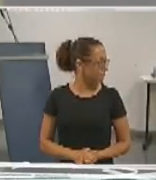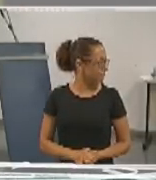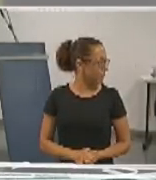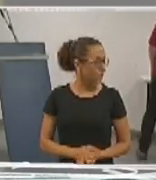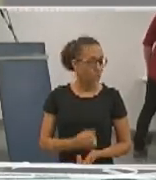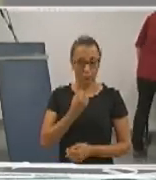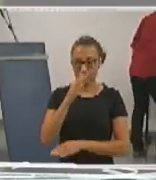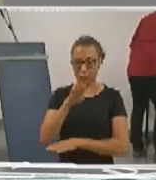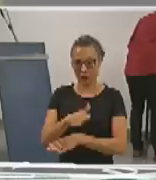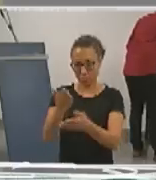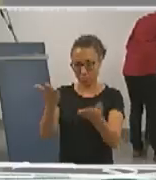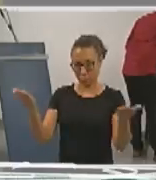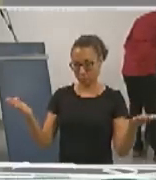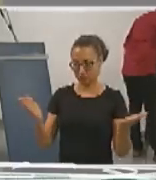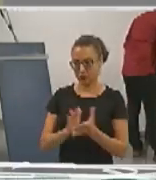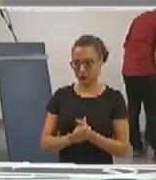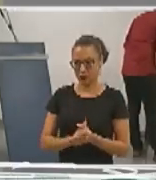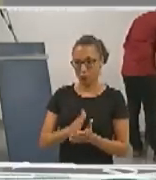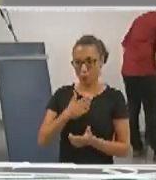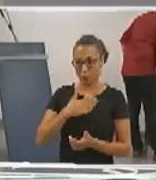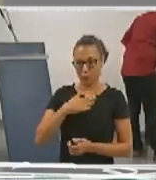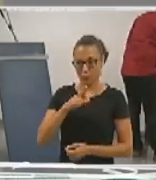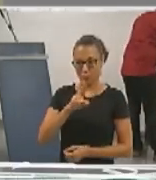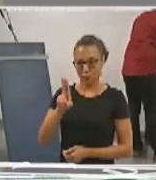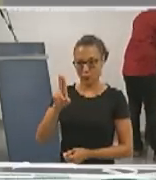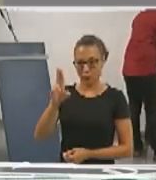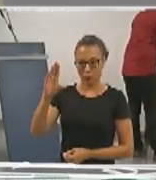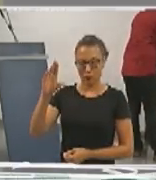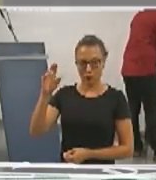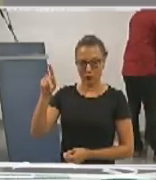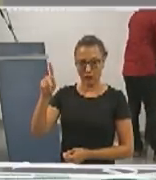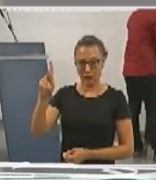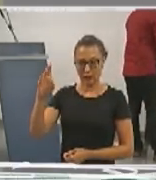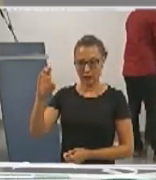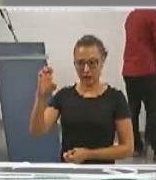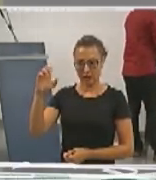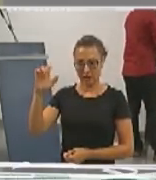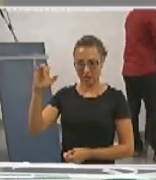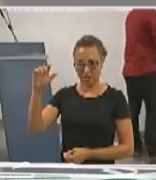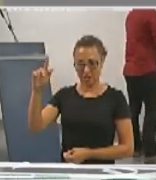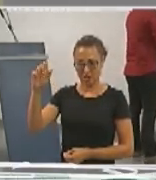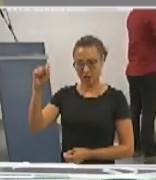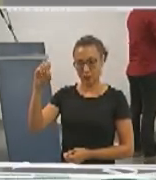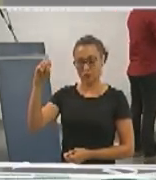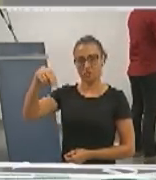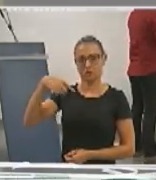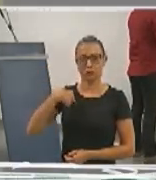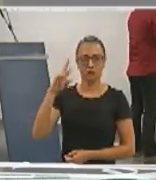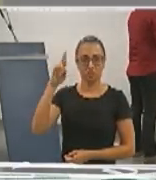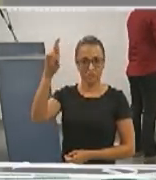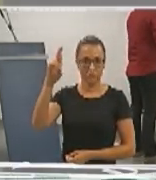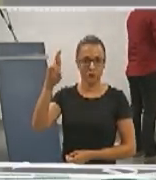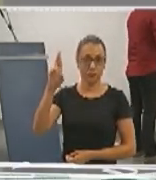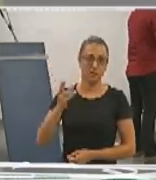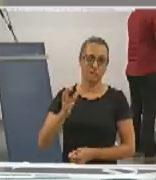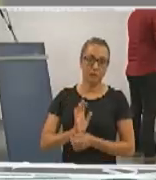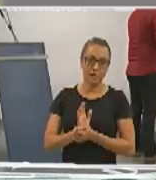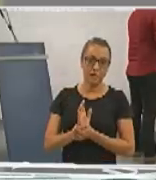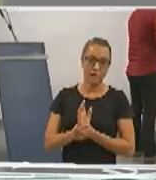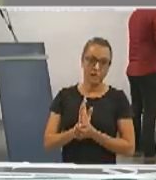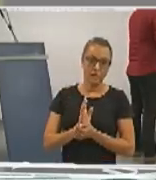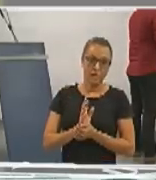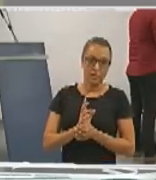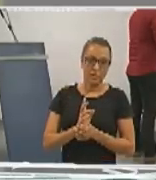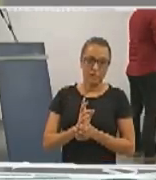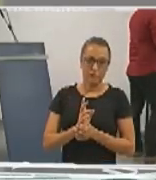Boa tarde a todos. Me chamo Cleiton, sou coordenador de tecnologia da informação da UFGD e, em parceria com a EAD e